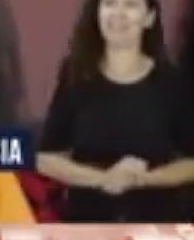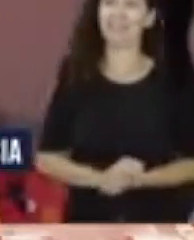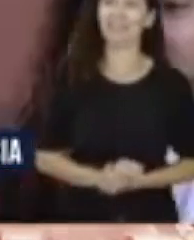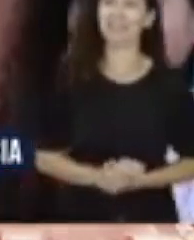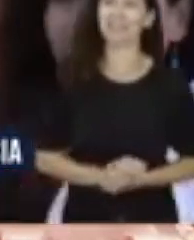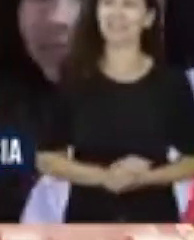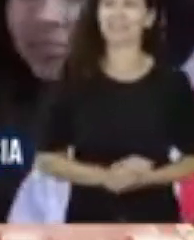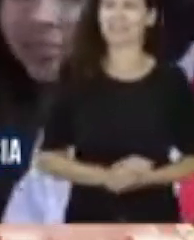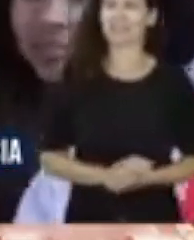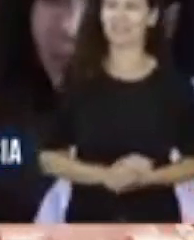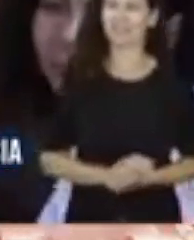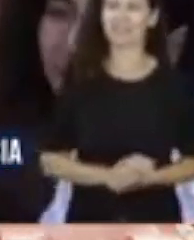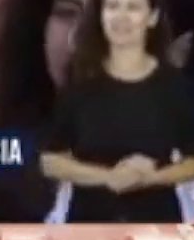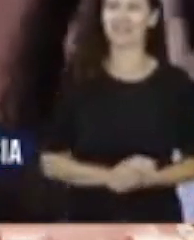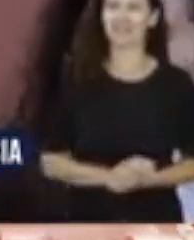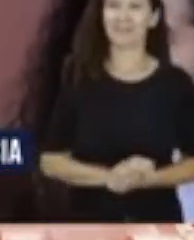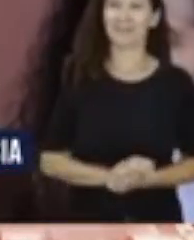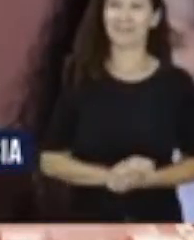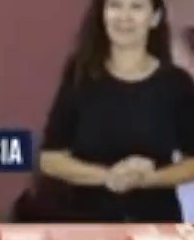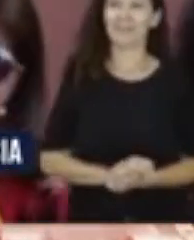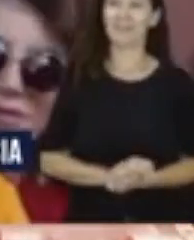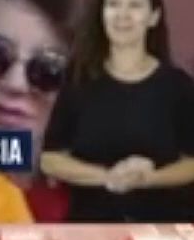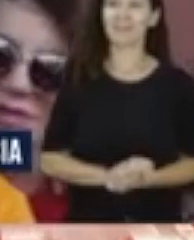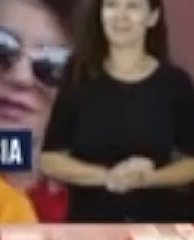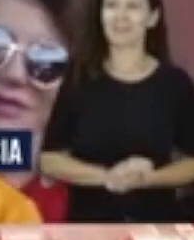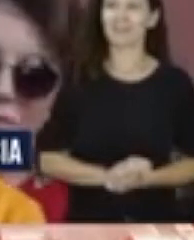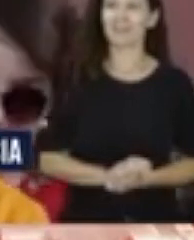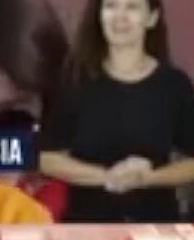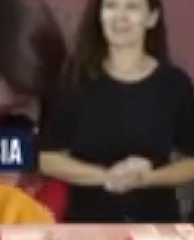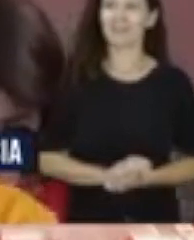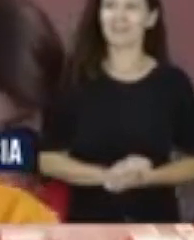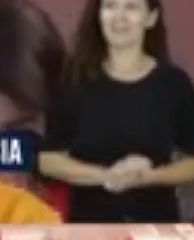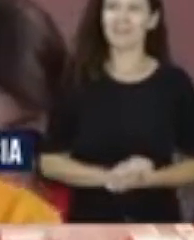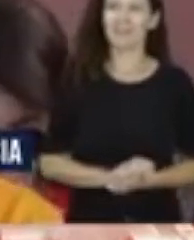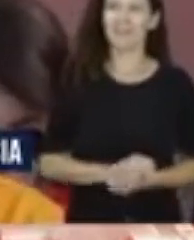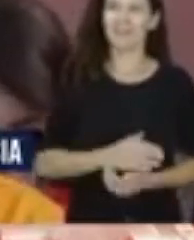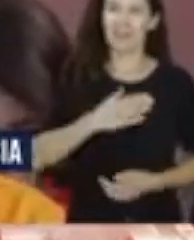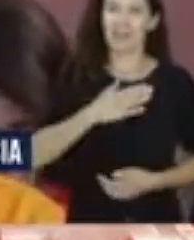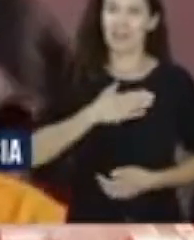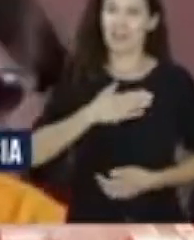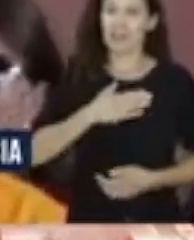colocado era o Ciro, o quarto era o Alckmin, que é o vice dele agora. Então ele também está